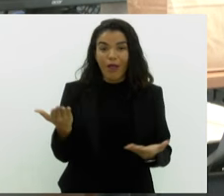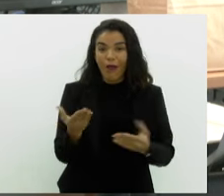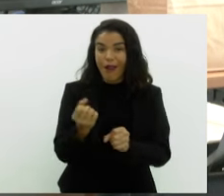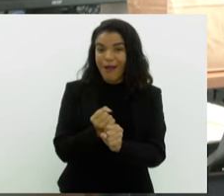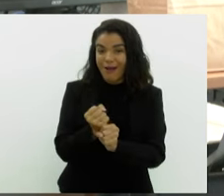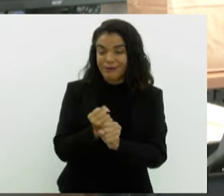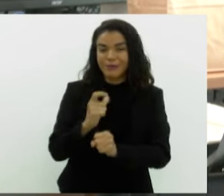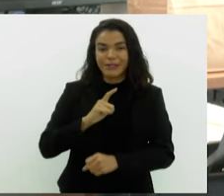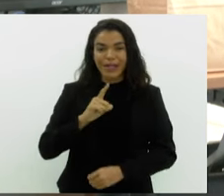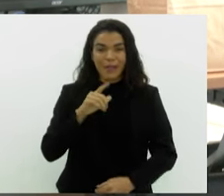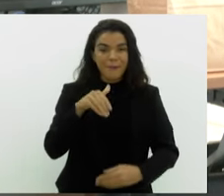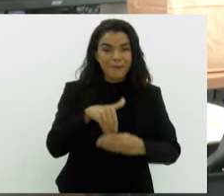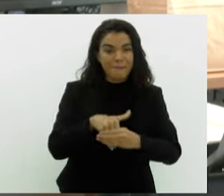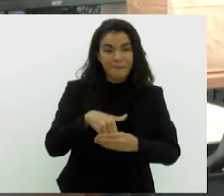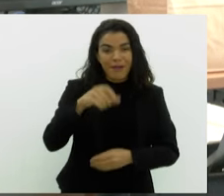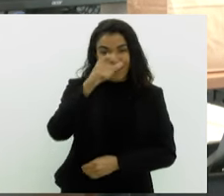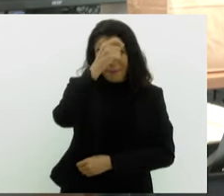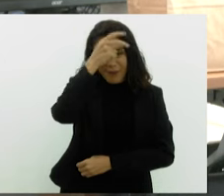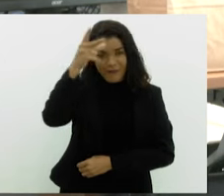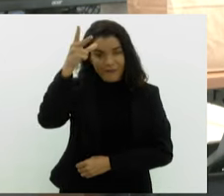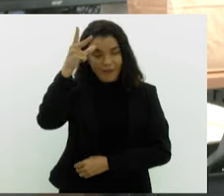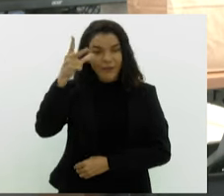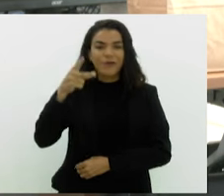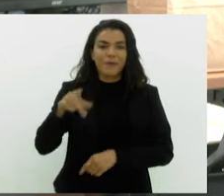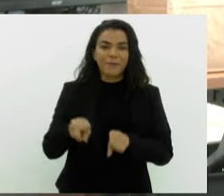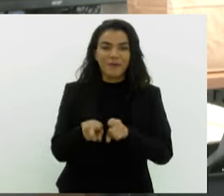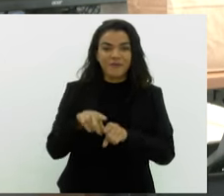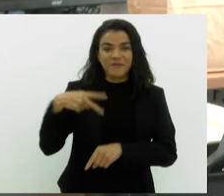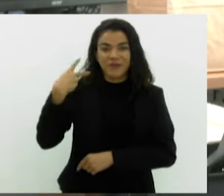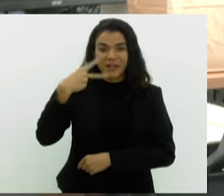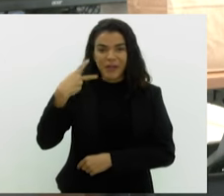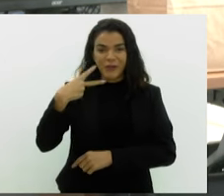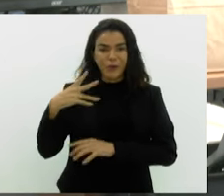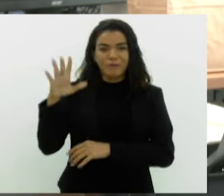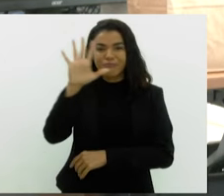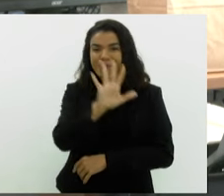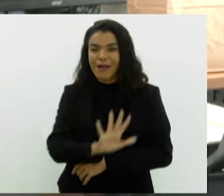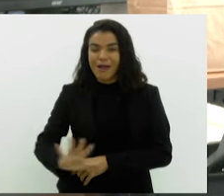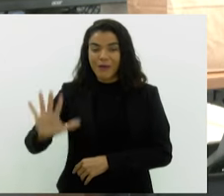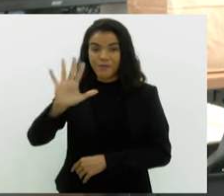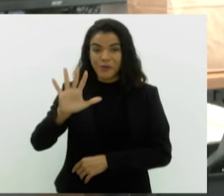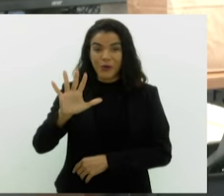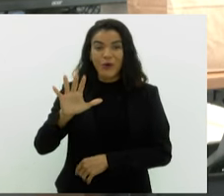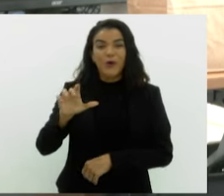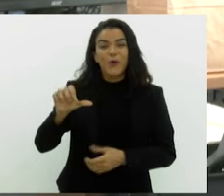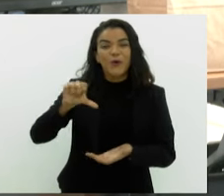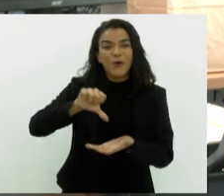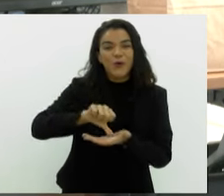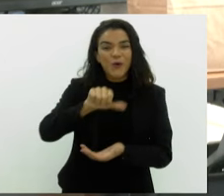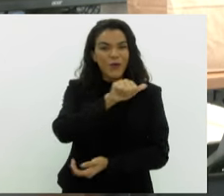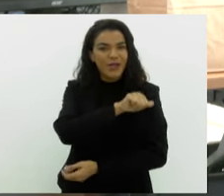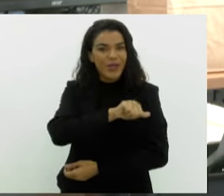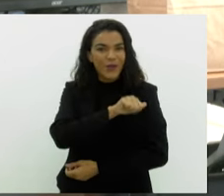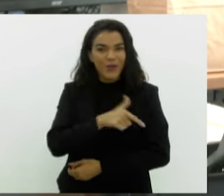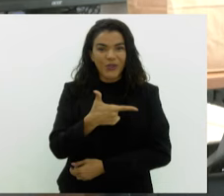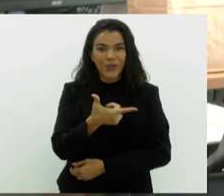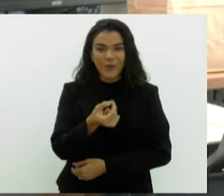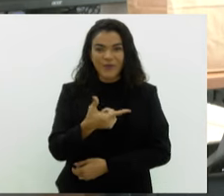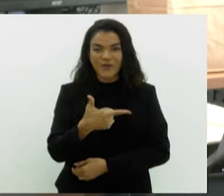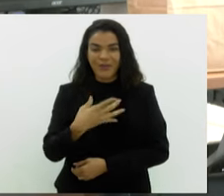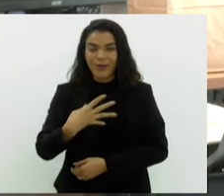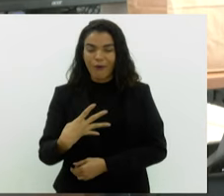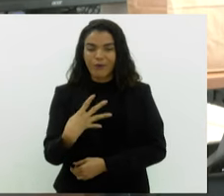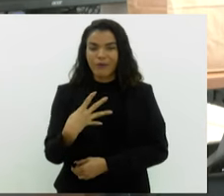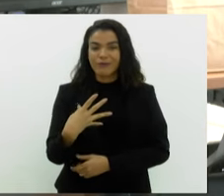eleições para prefeitos e vereadores em todo o Brasil. E o Rio de Janeiro vai sediar em 2024 pelo menos